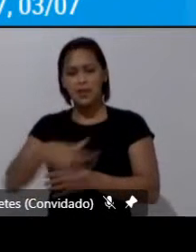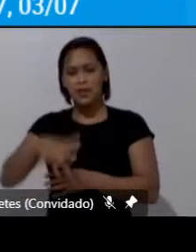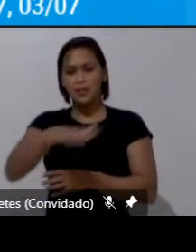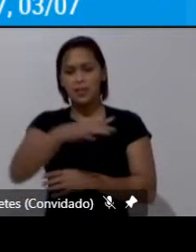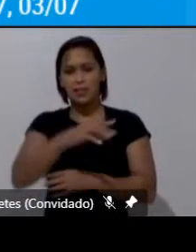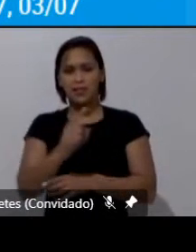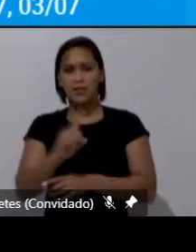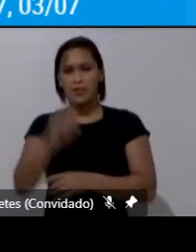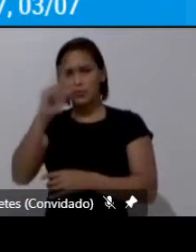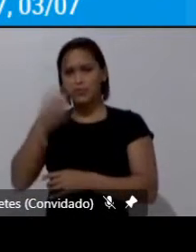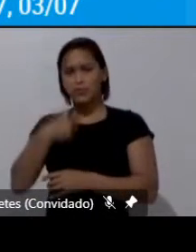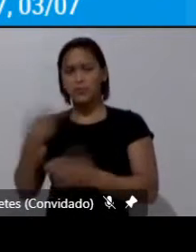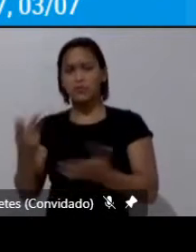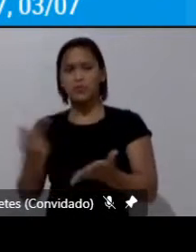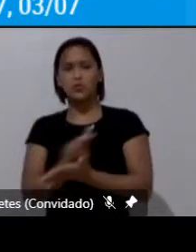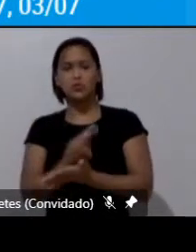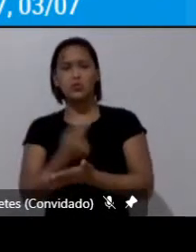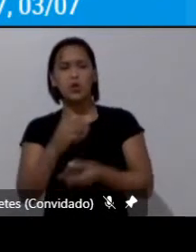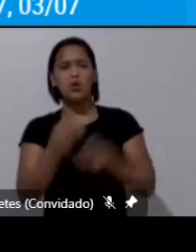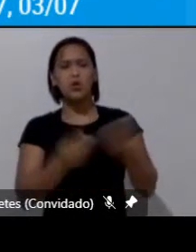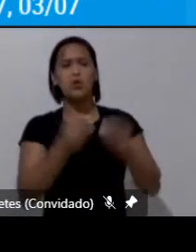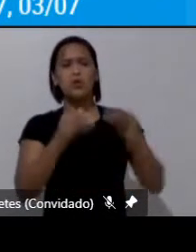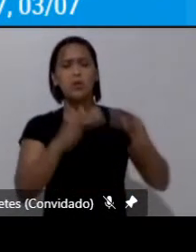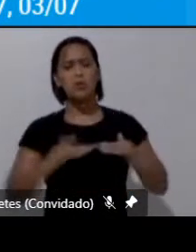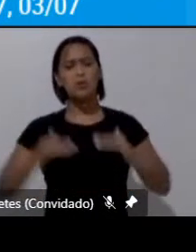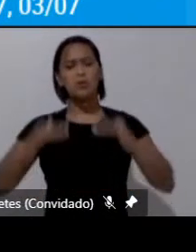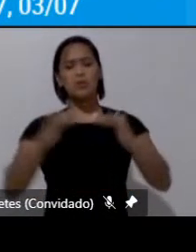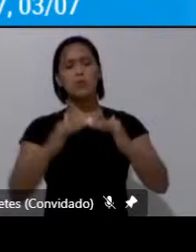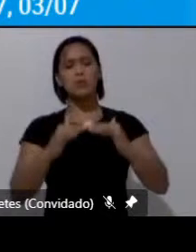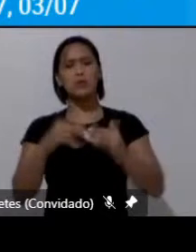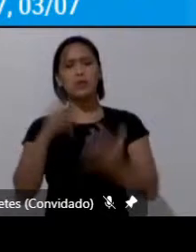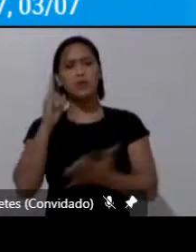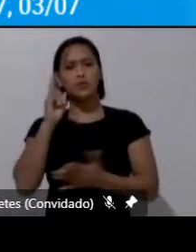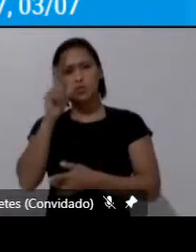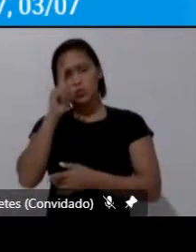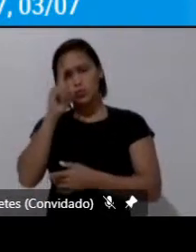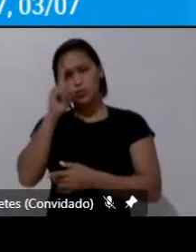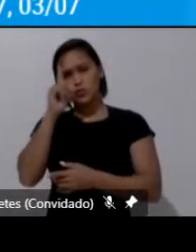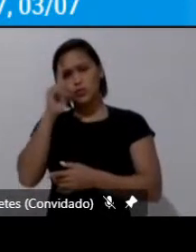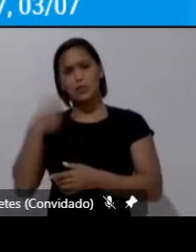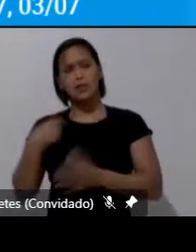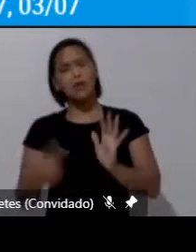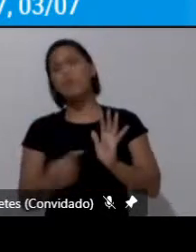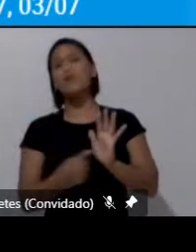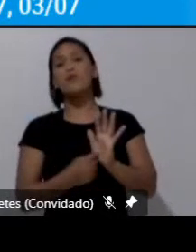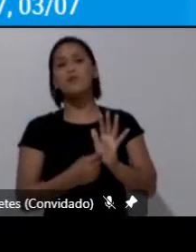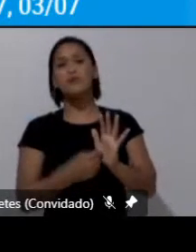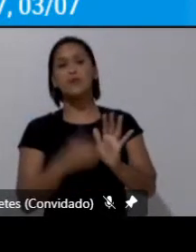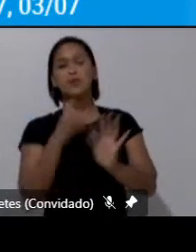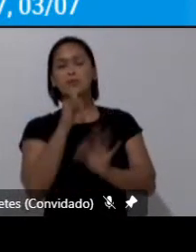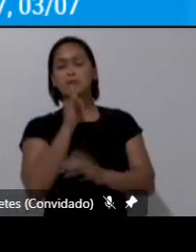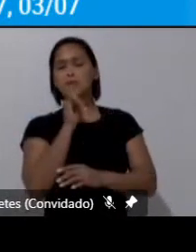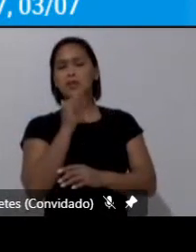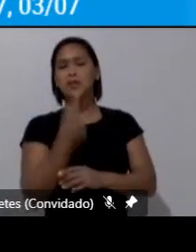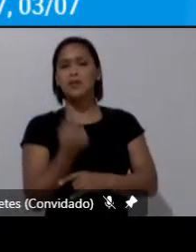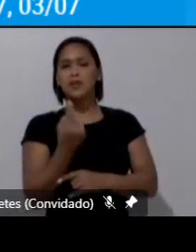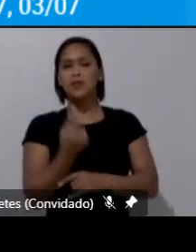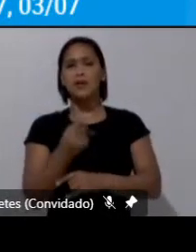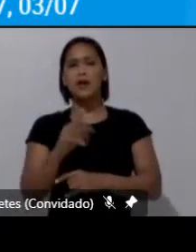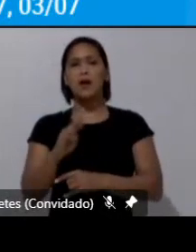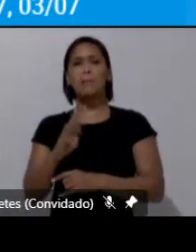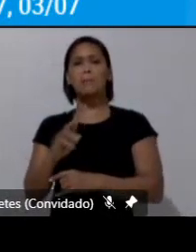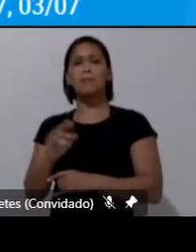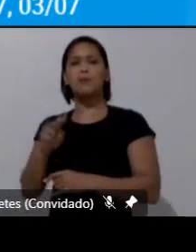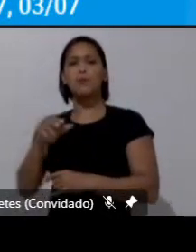a mobilidade cotidiana. Eu me refiro por exemplo tanto a Bruno a Graziana que